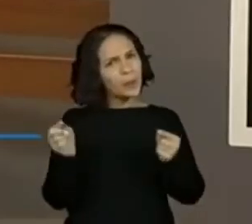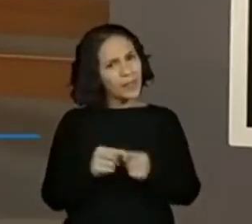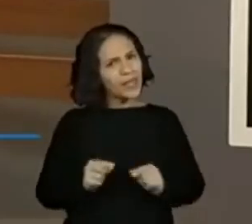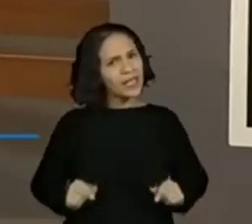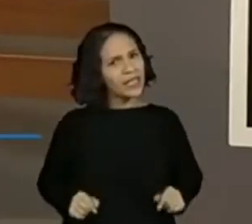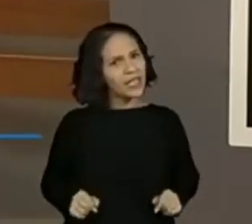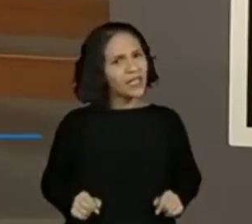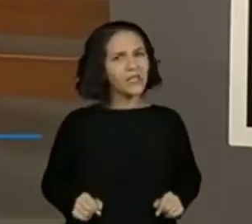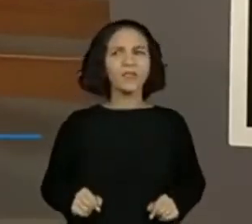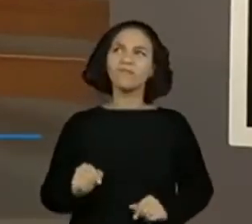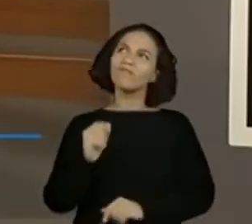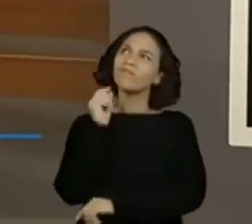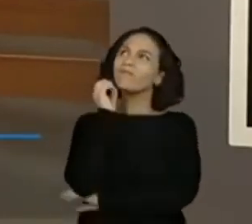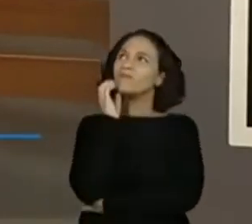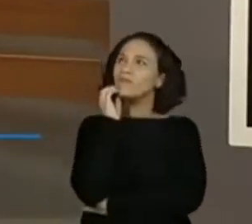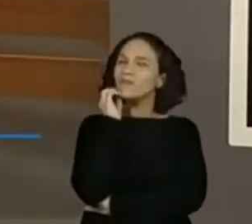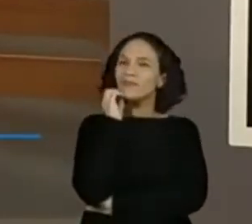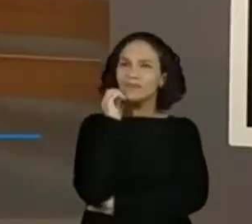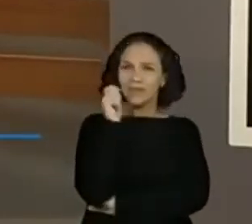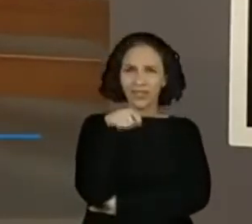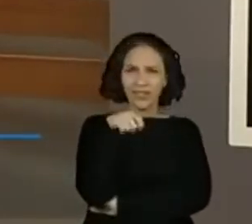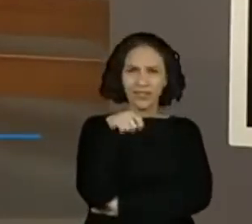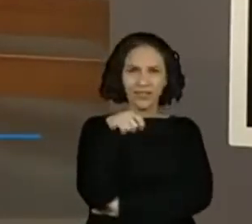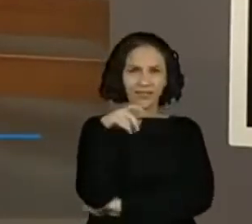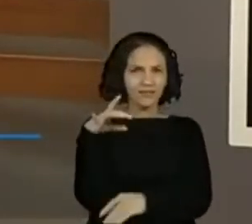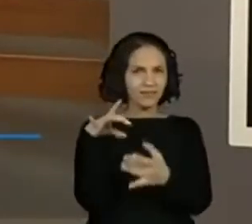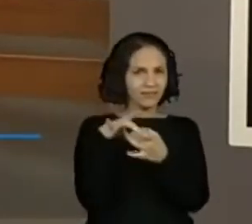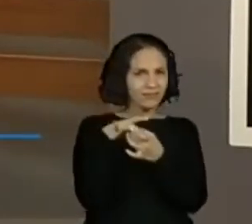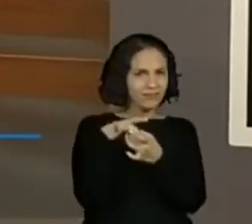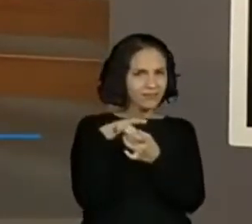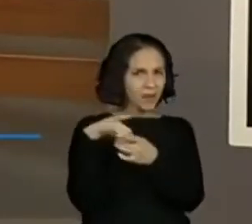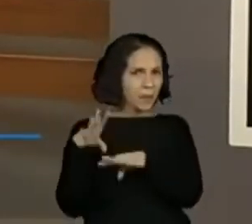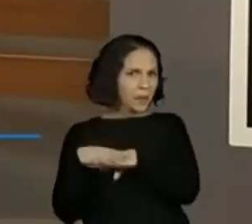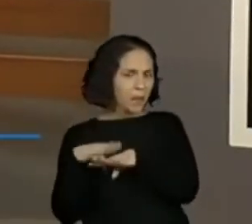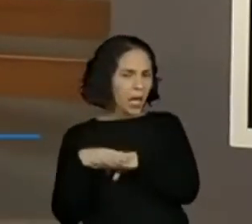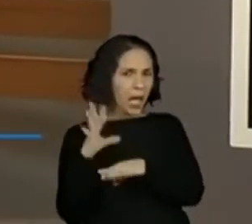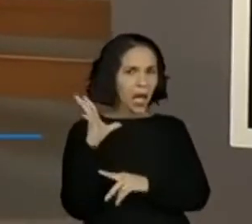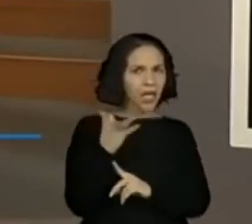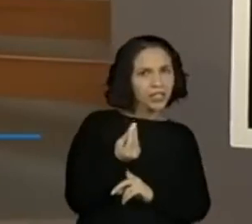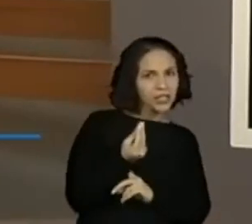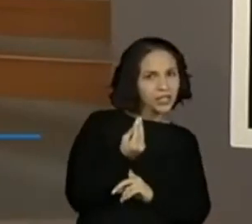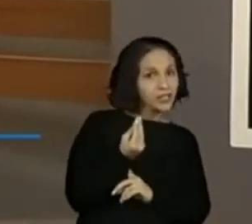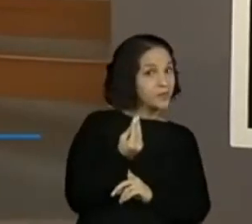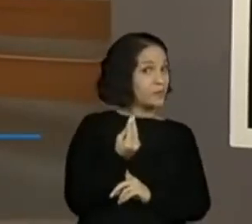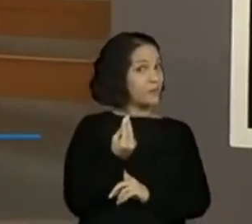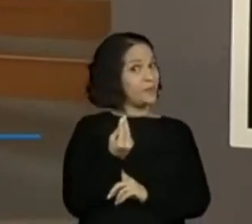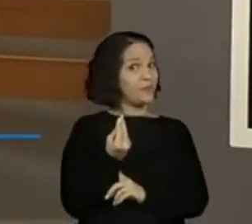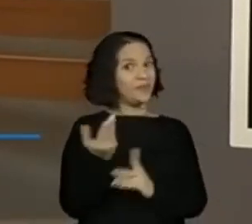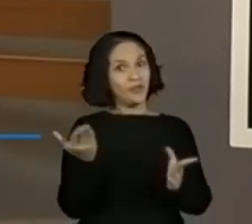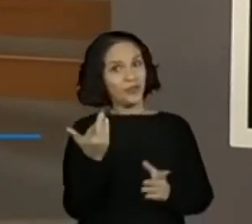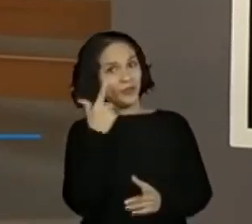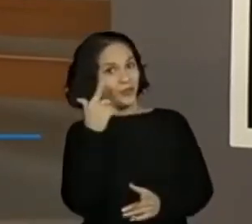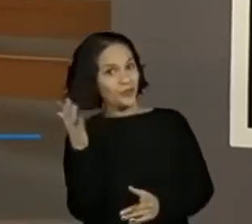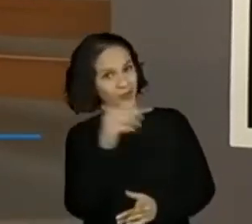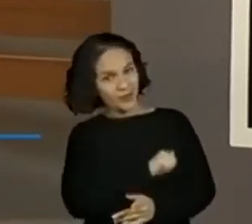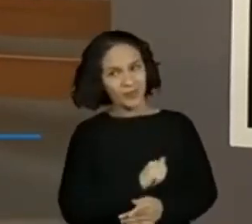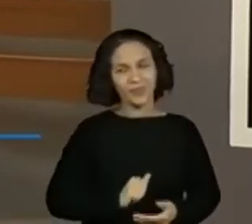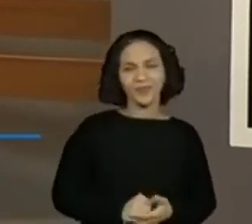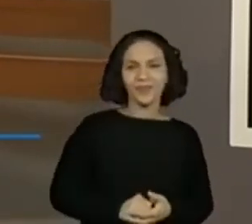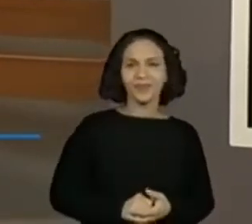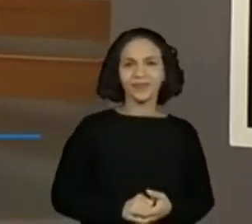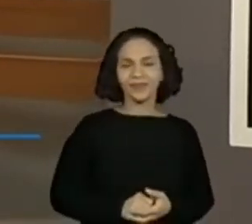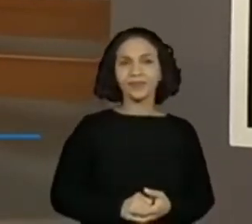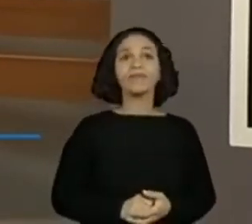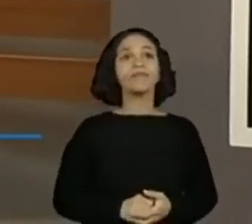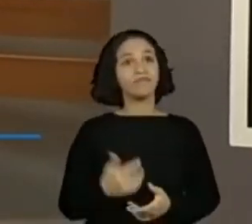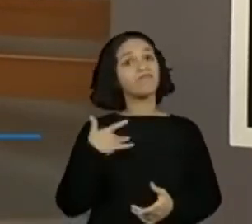Será que a gente consegue misturar esses dois? Arte e matemática? A gente vai ver isso hoje, certo? Eu